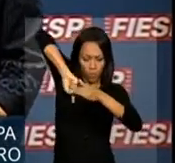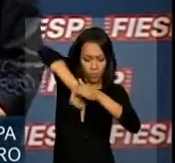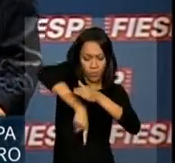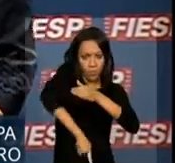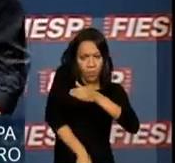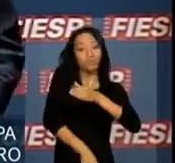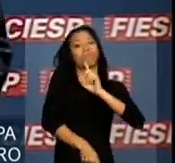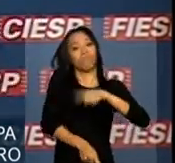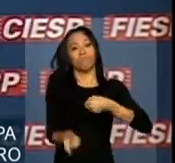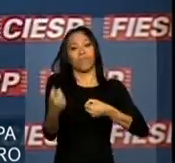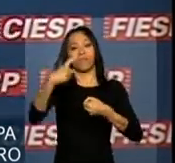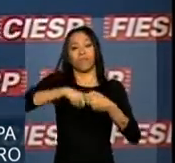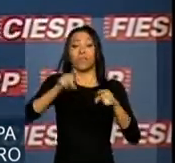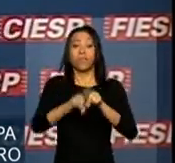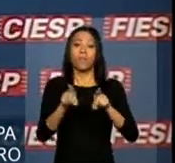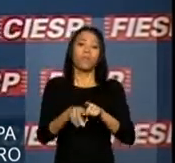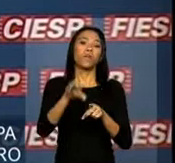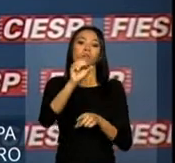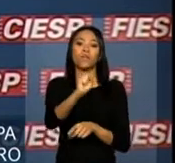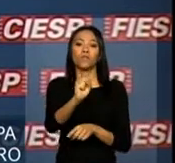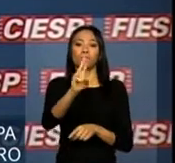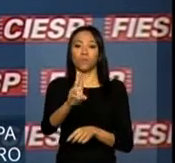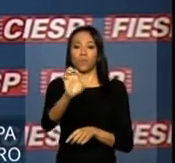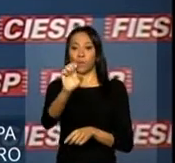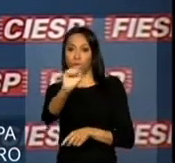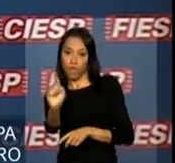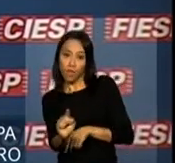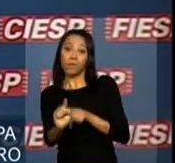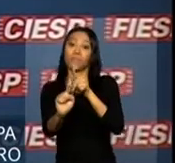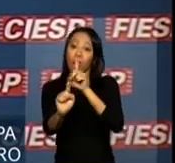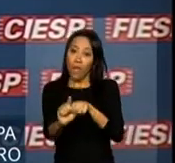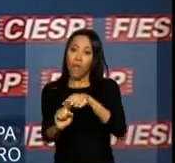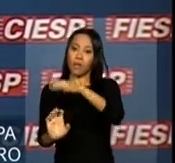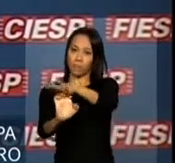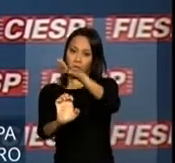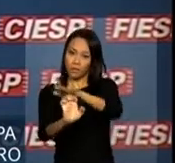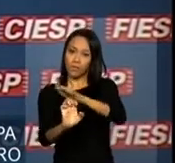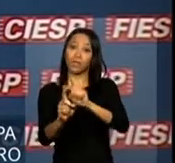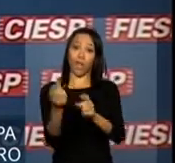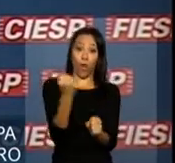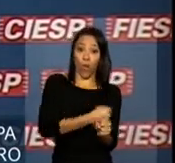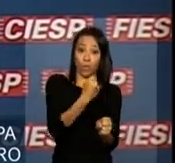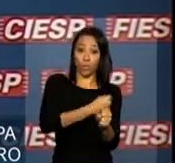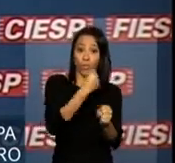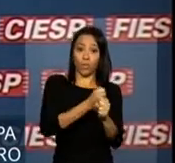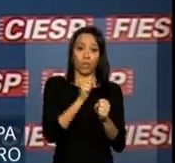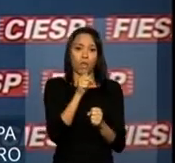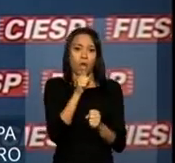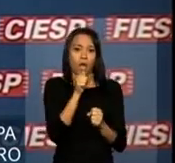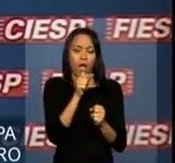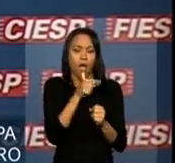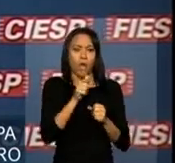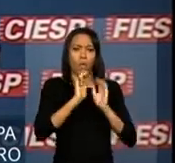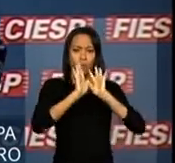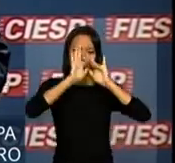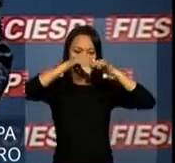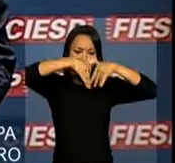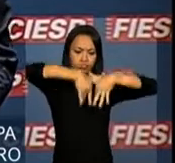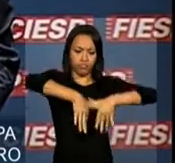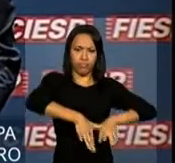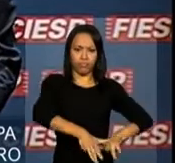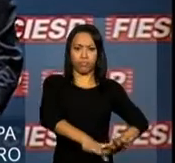Suez no conciócio que está construindo a hidrelétrica de geral e no controle